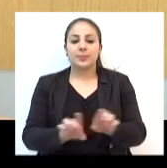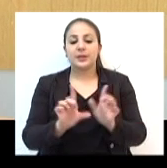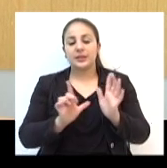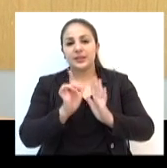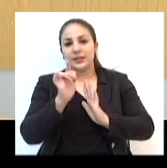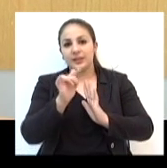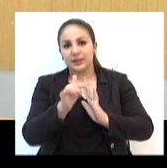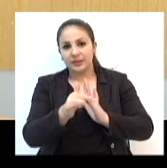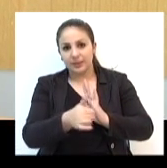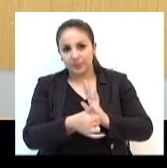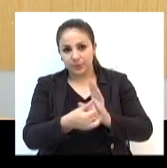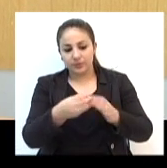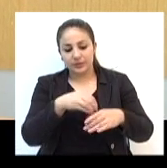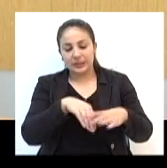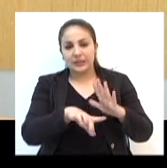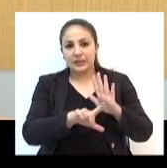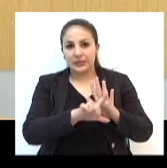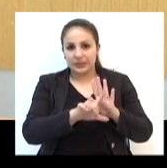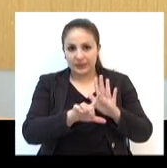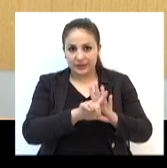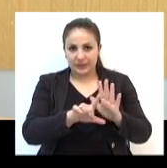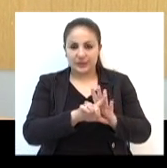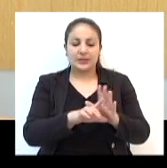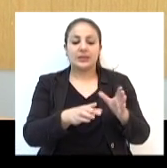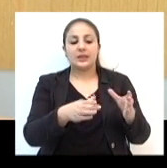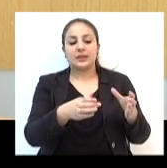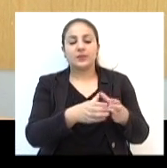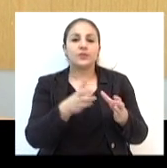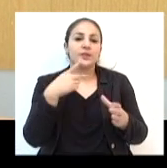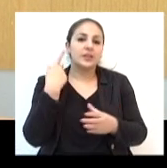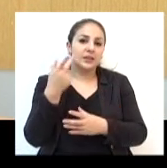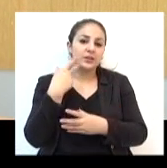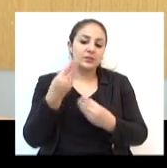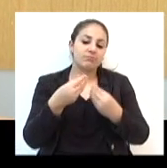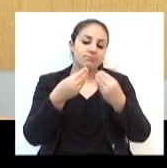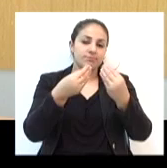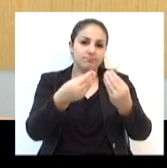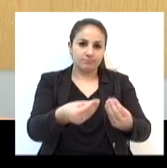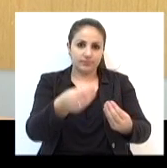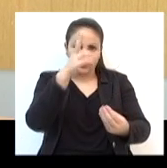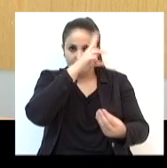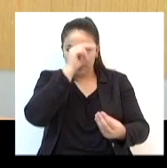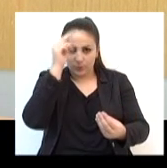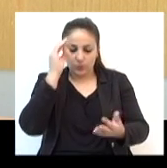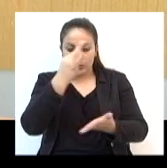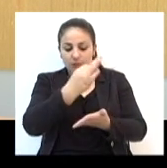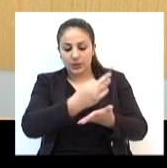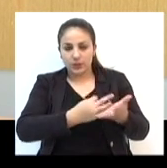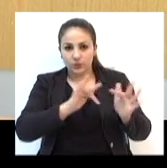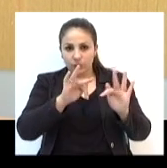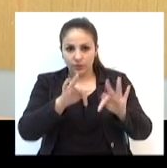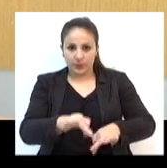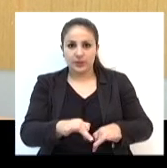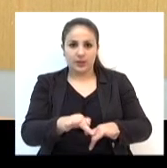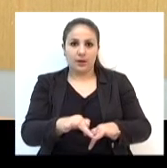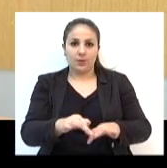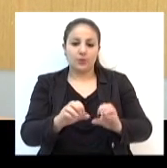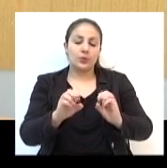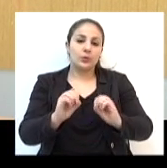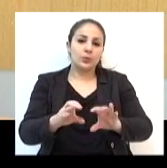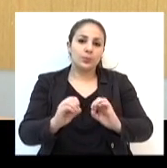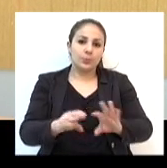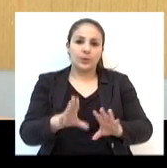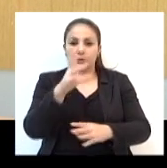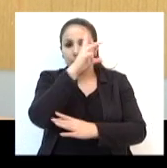Após os trâmites legais da Casa, os vereadores entregaram ao Executivo o texto final do Plano Municipal de